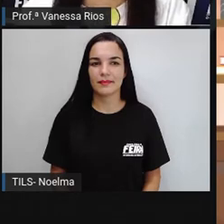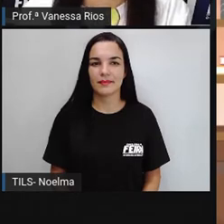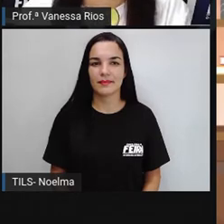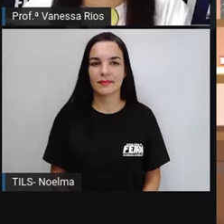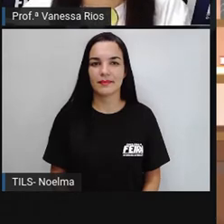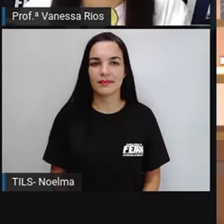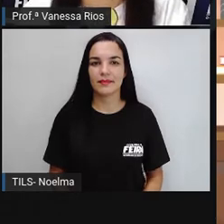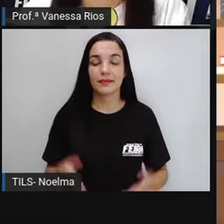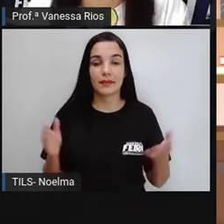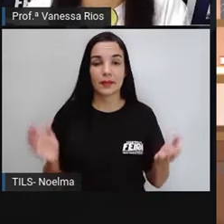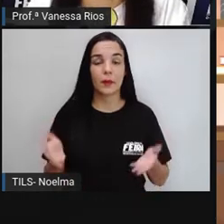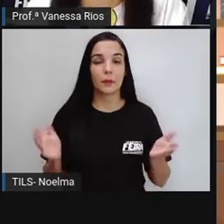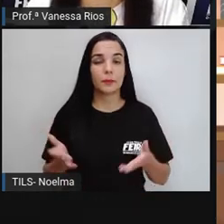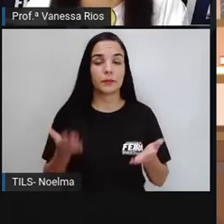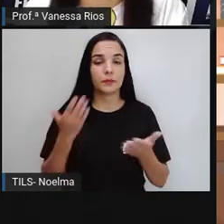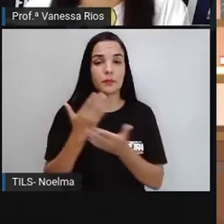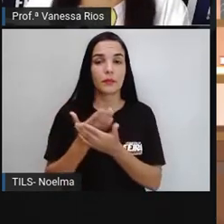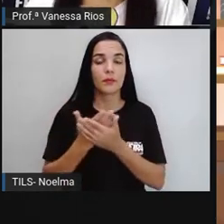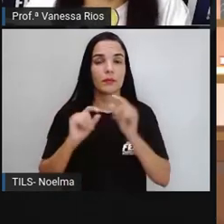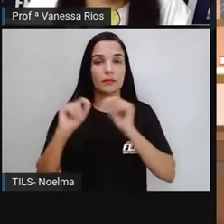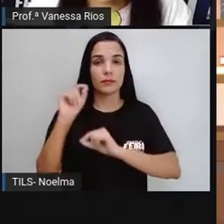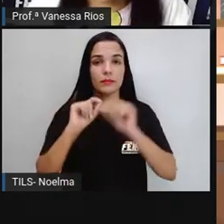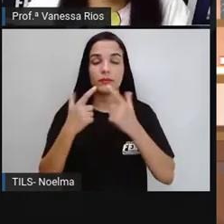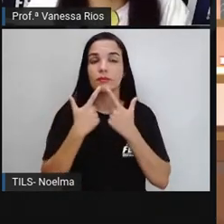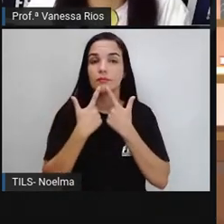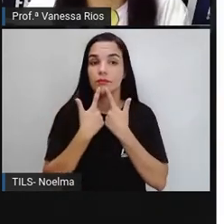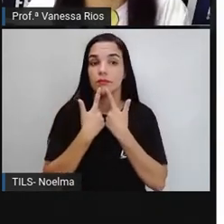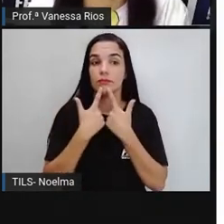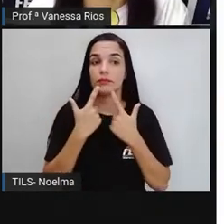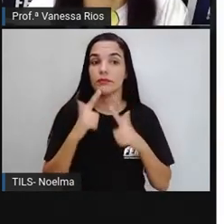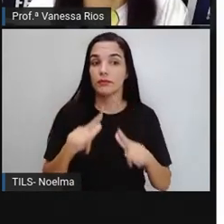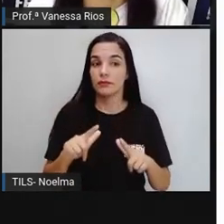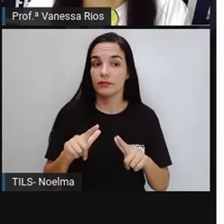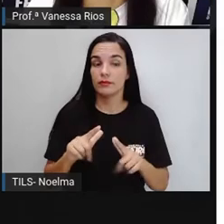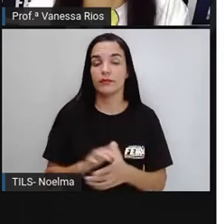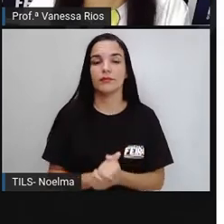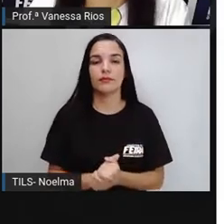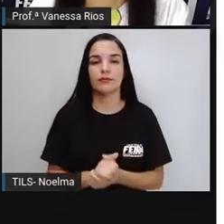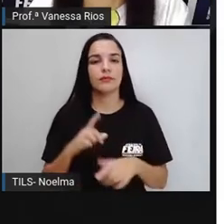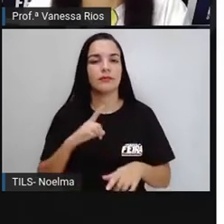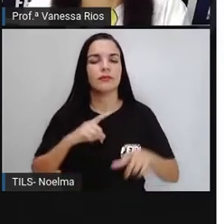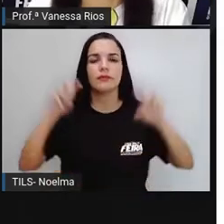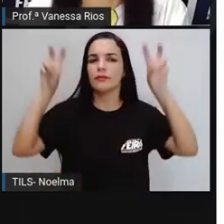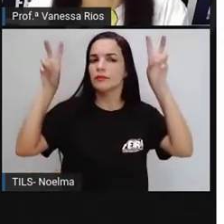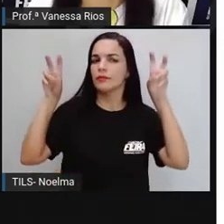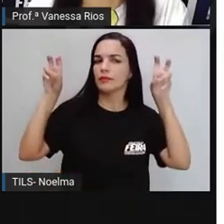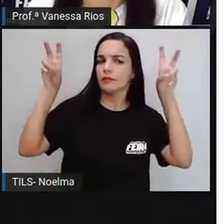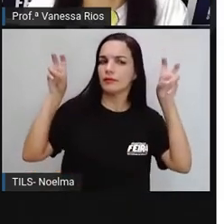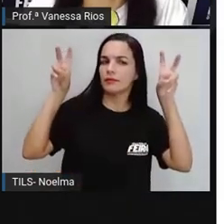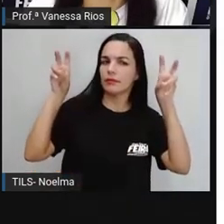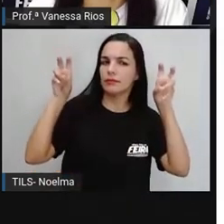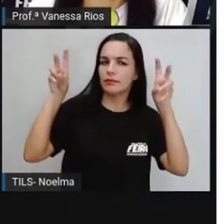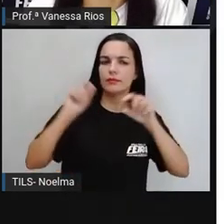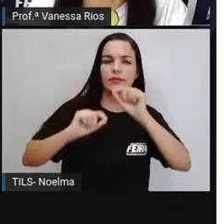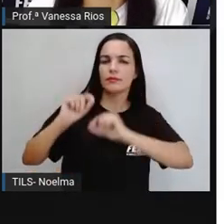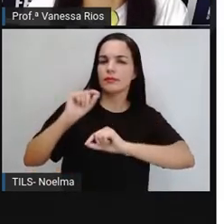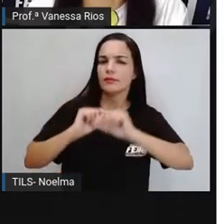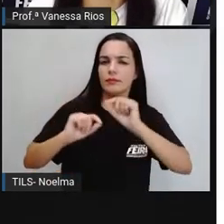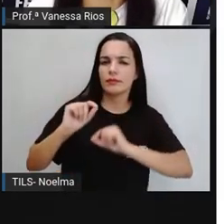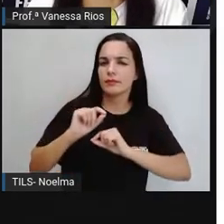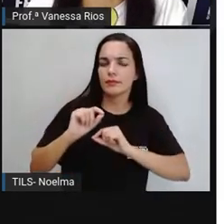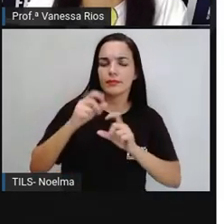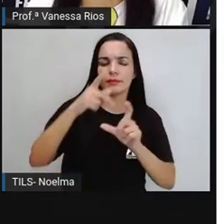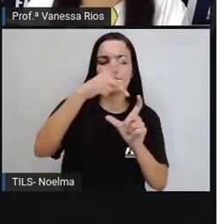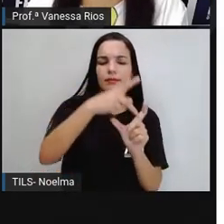Olha só, turma, nossa aula agora é de linguagens e nessa aula de linguagens nós vamos estudar